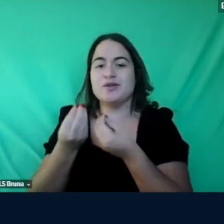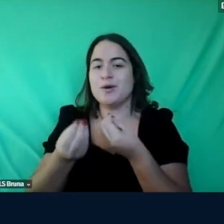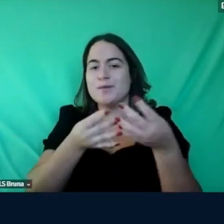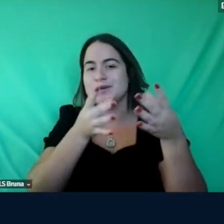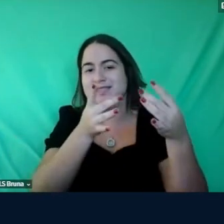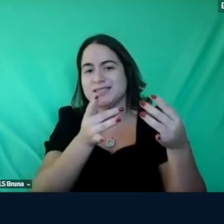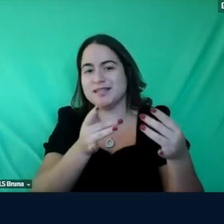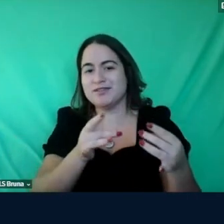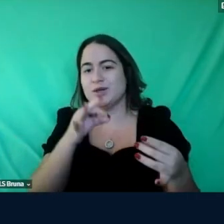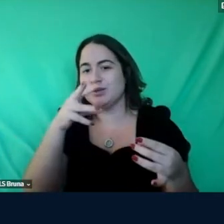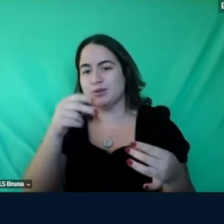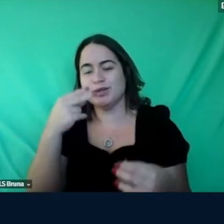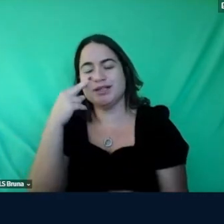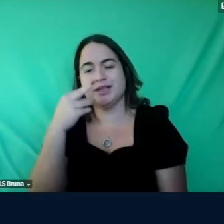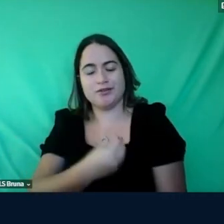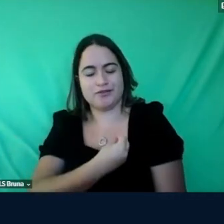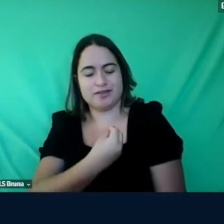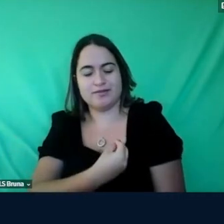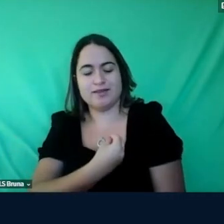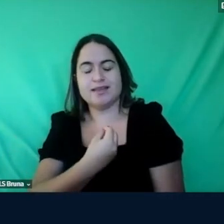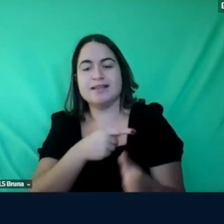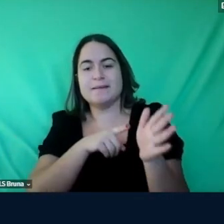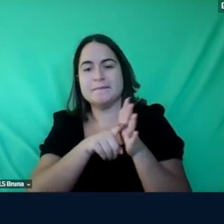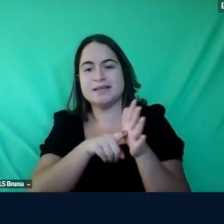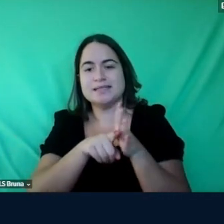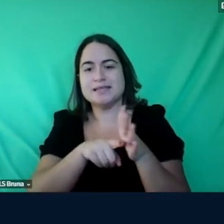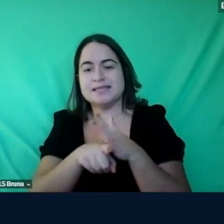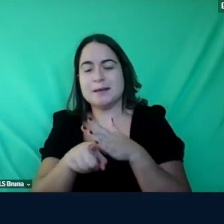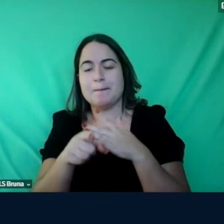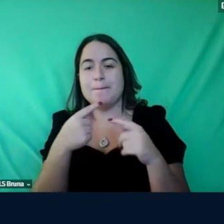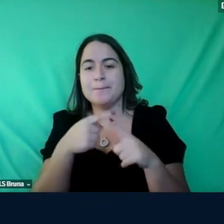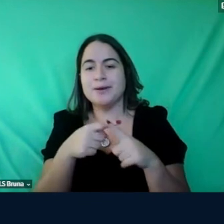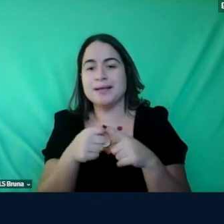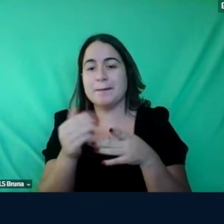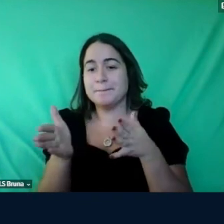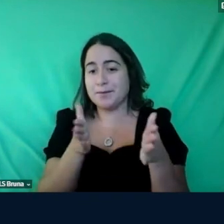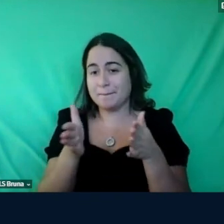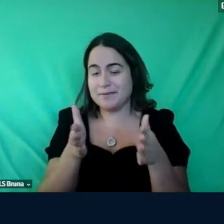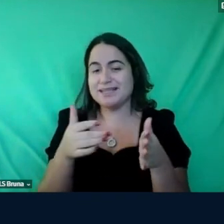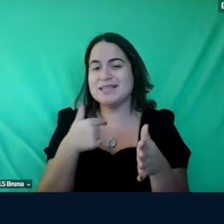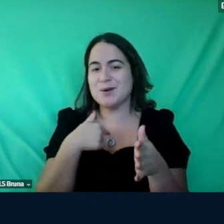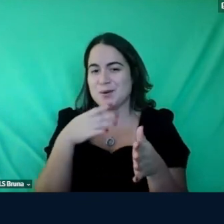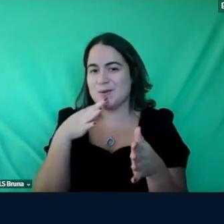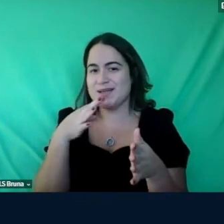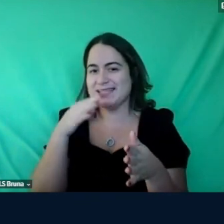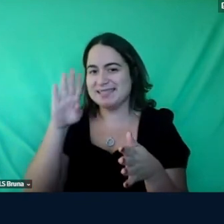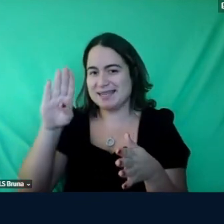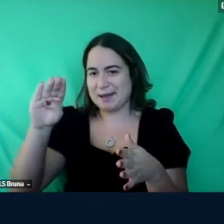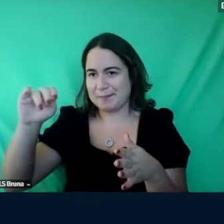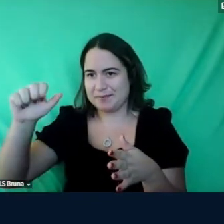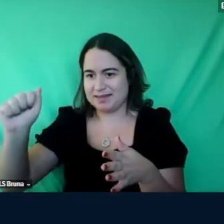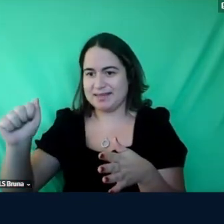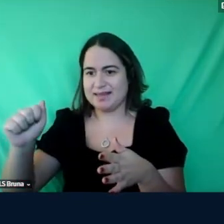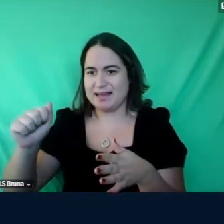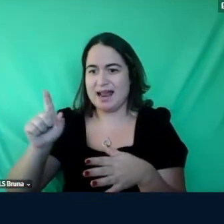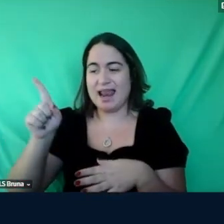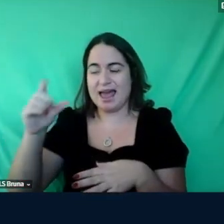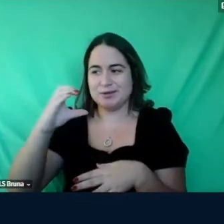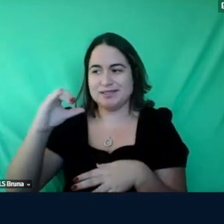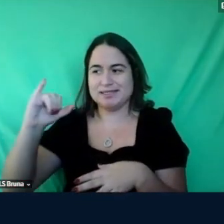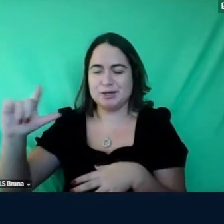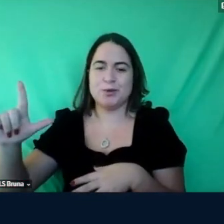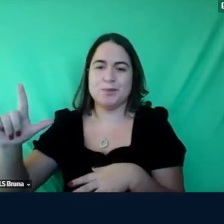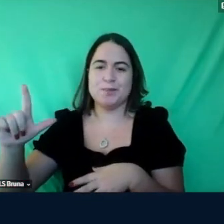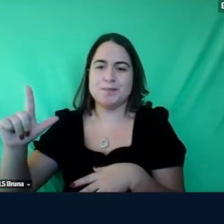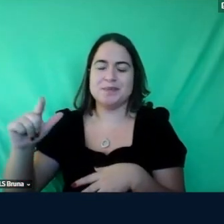na pesquisa porque no momento que eu conheci a Bia né no centro de línguas eu